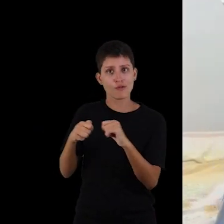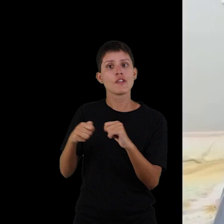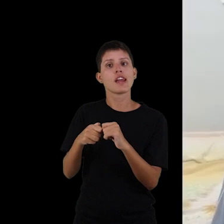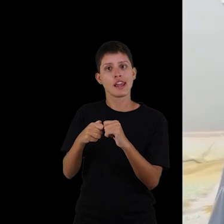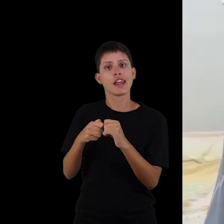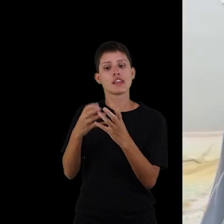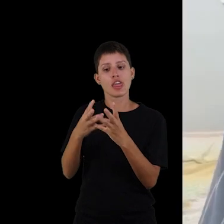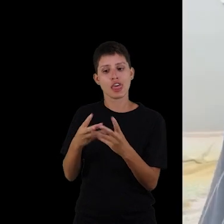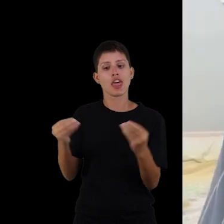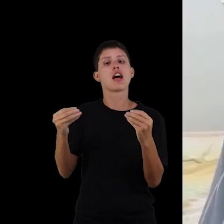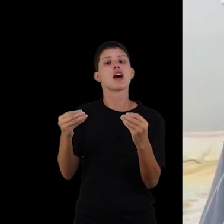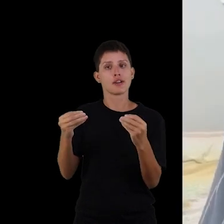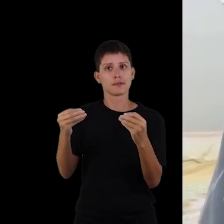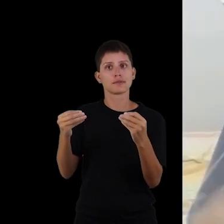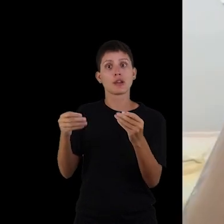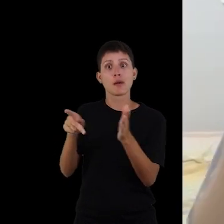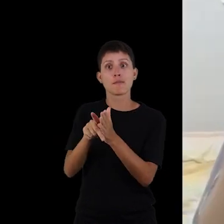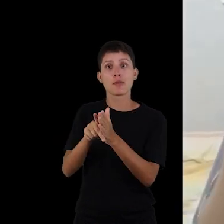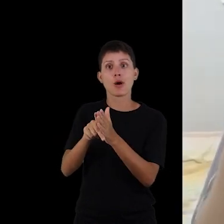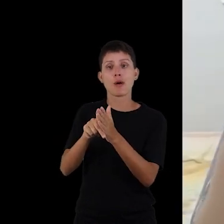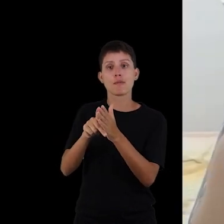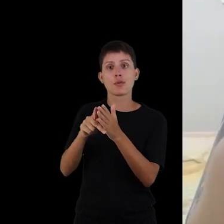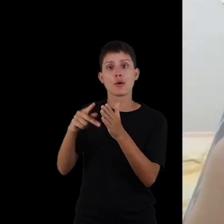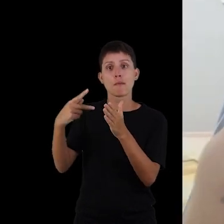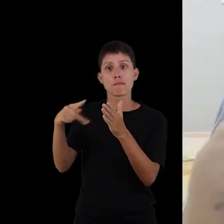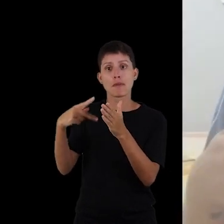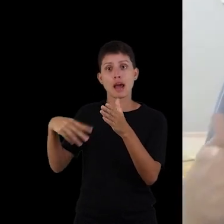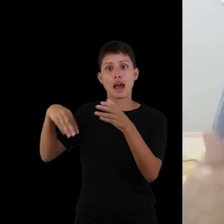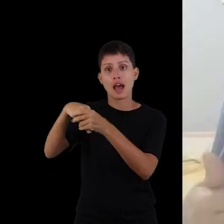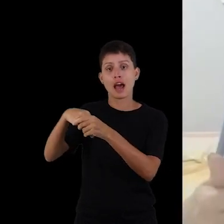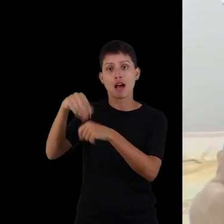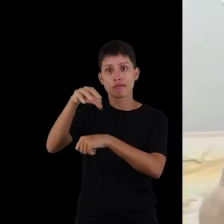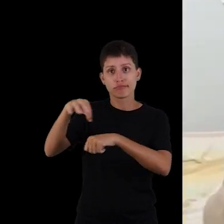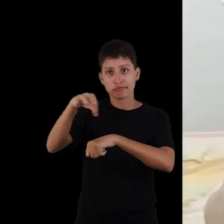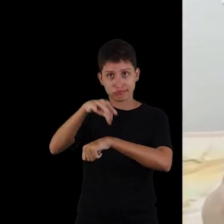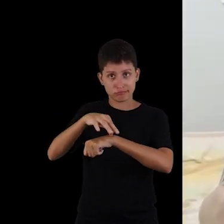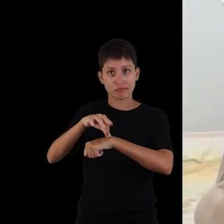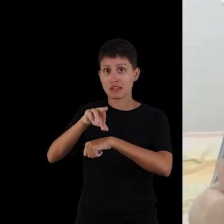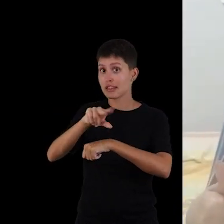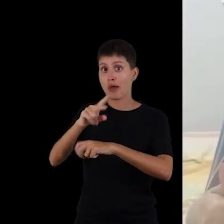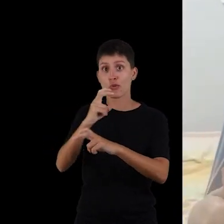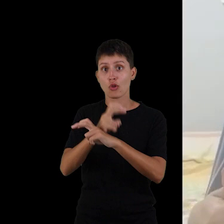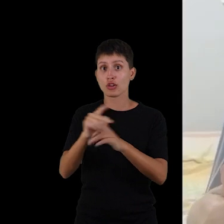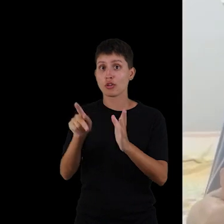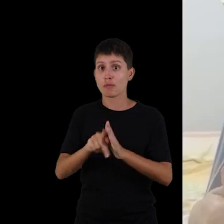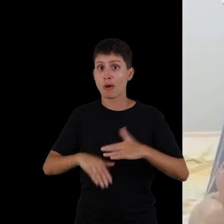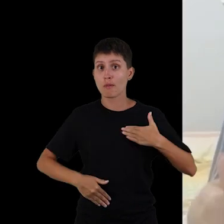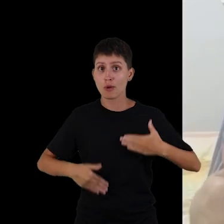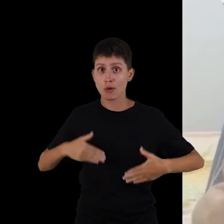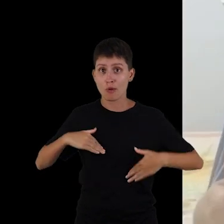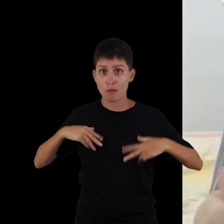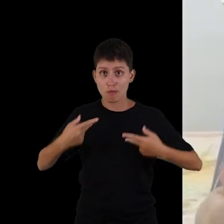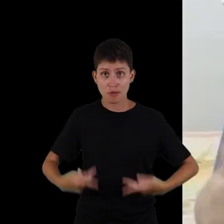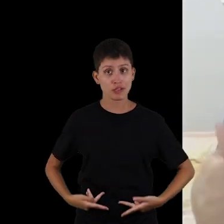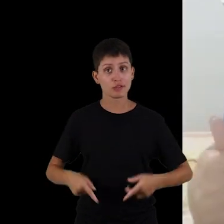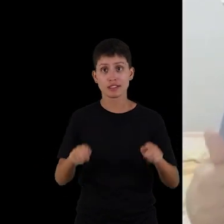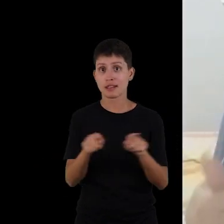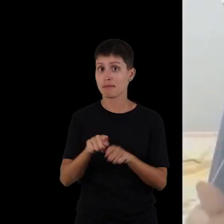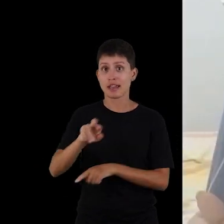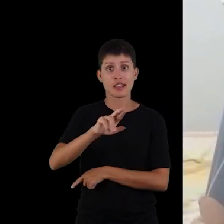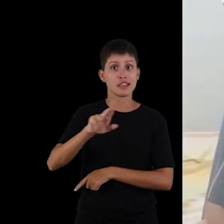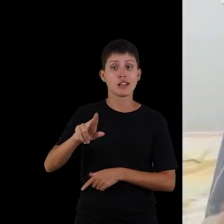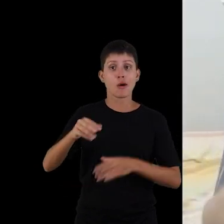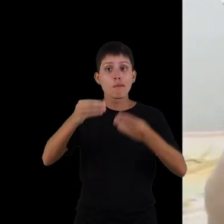conseguiu, né, causar, confirmamos a mortalidade do parasita, né, causou a mortalidade do parasita com a